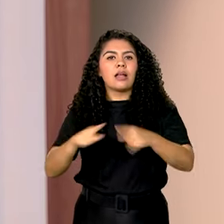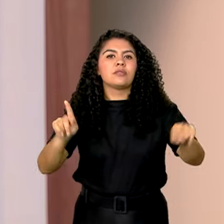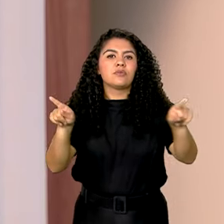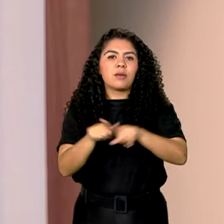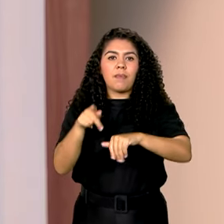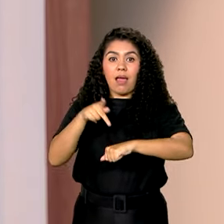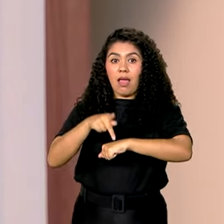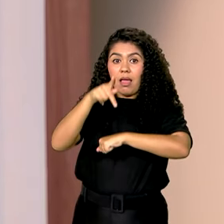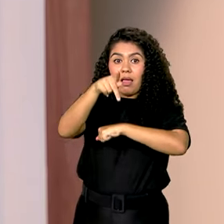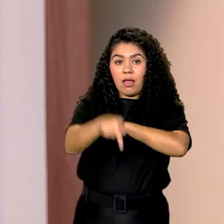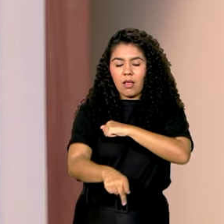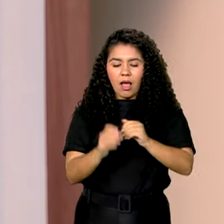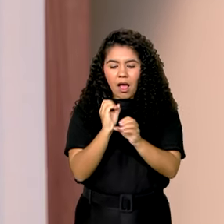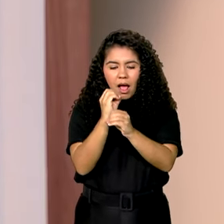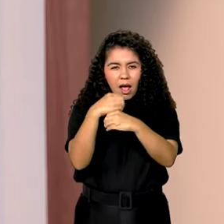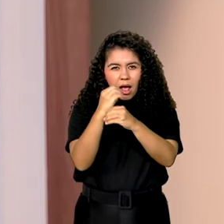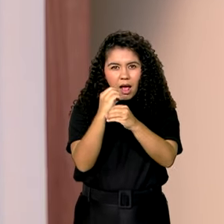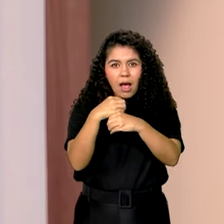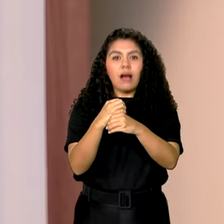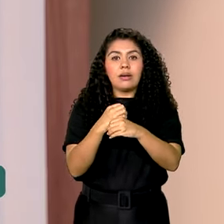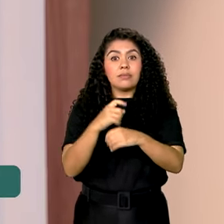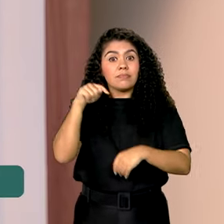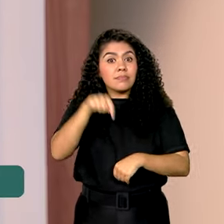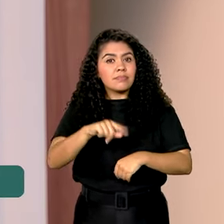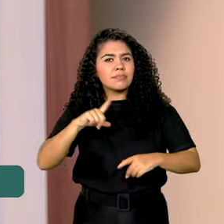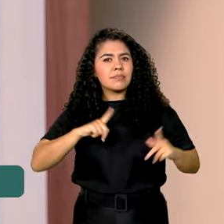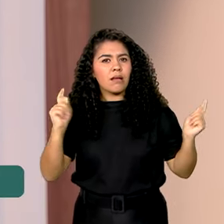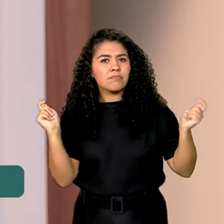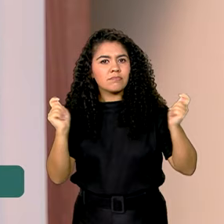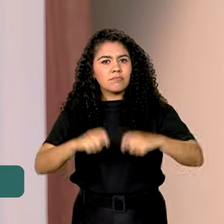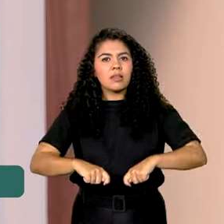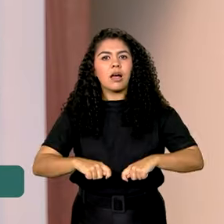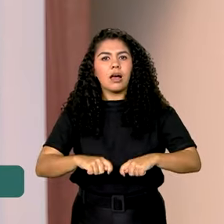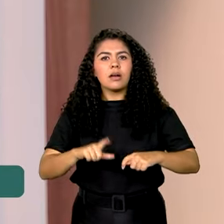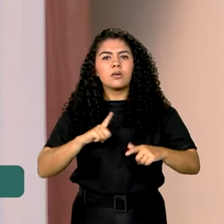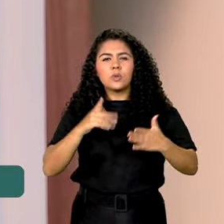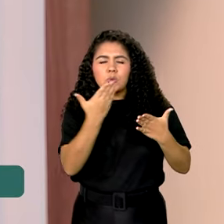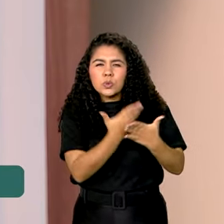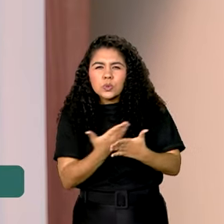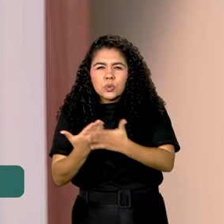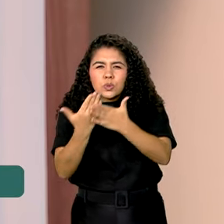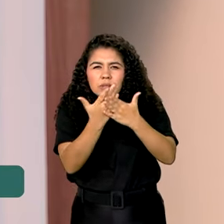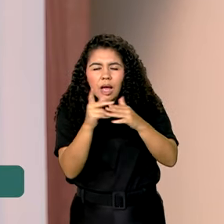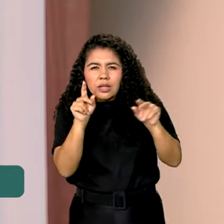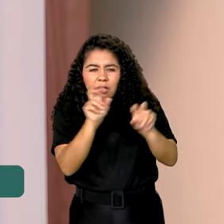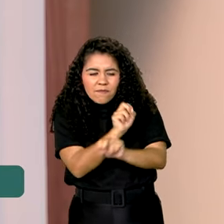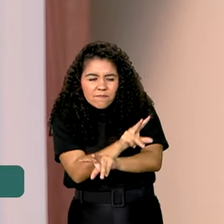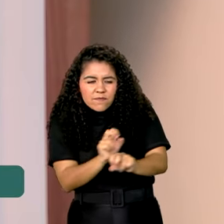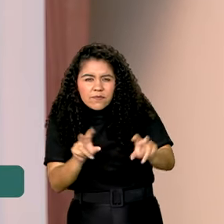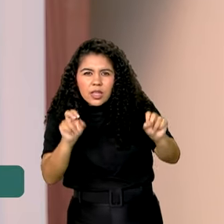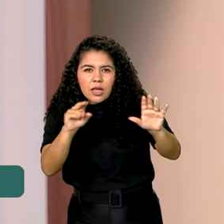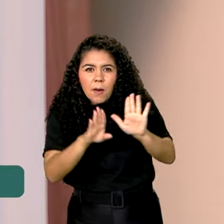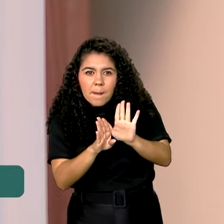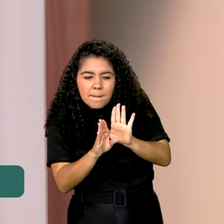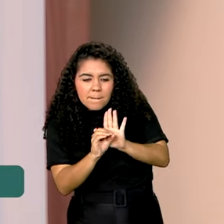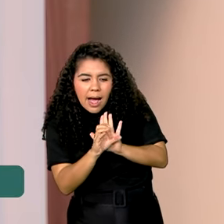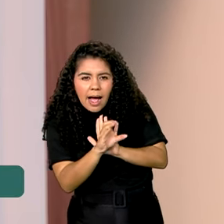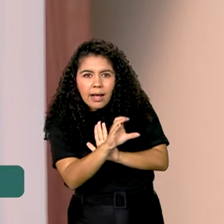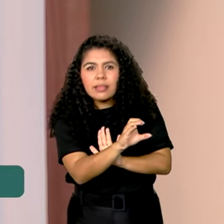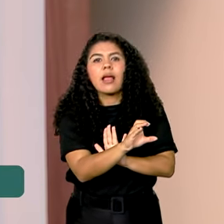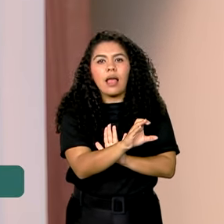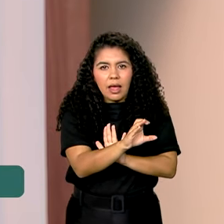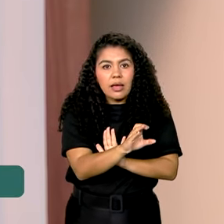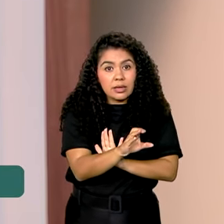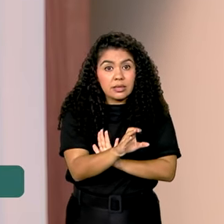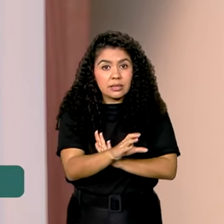pedra fundamental de um laboratório que tem capacidade para estudar de perto vírus, bactérias e parasitas com